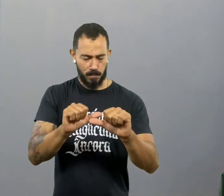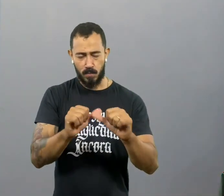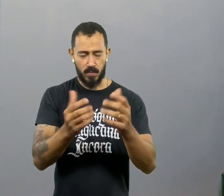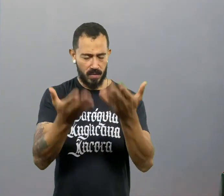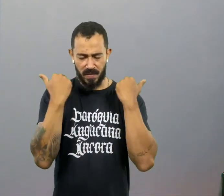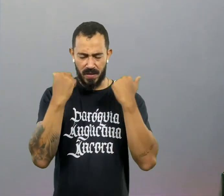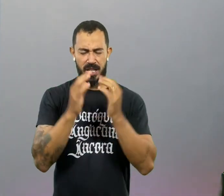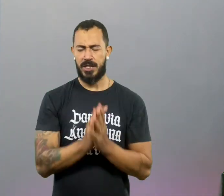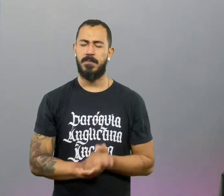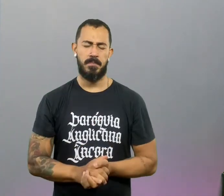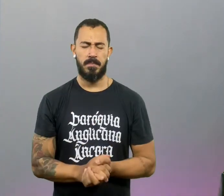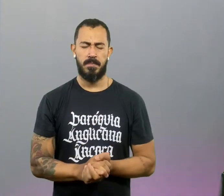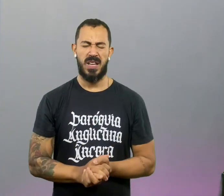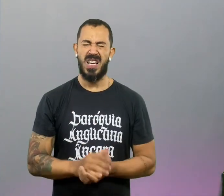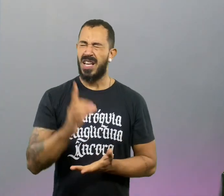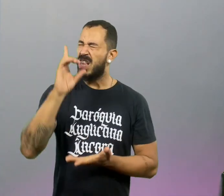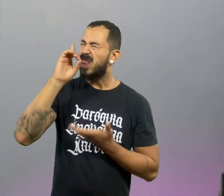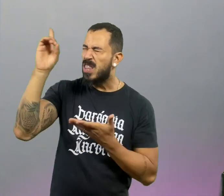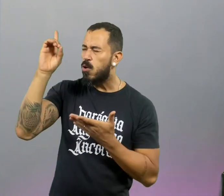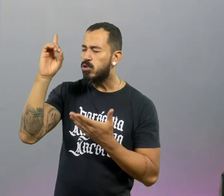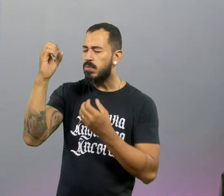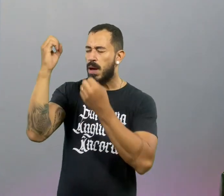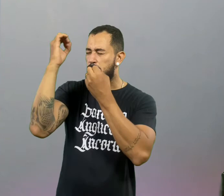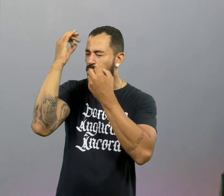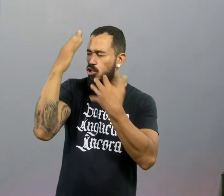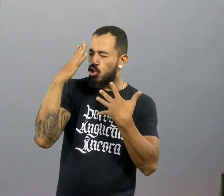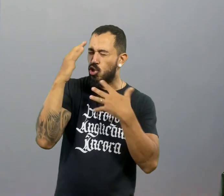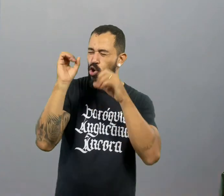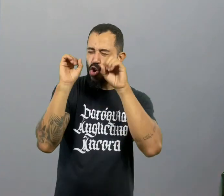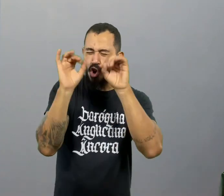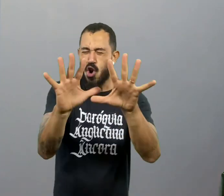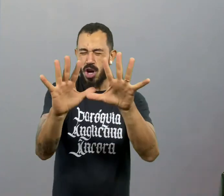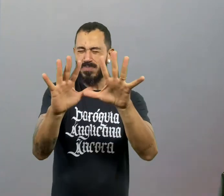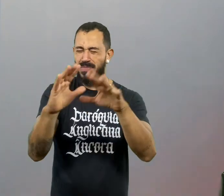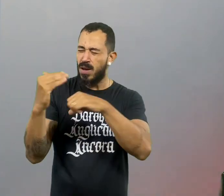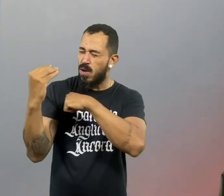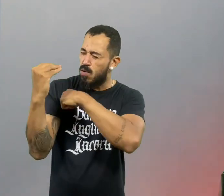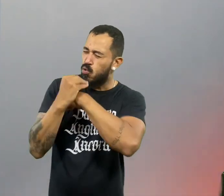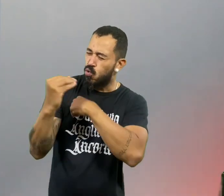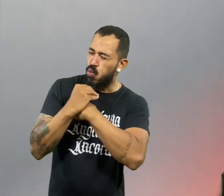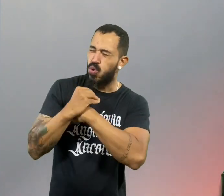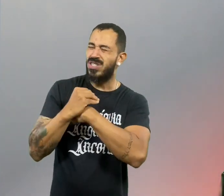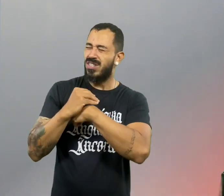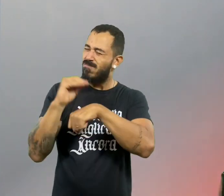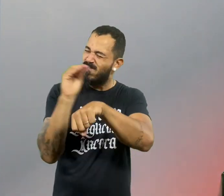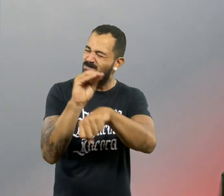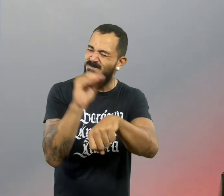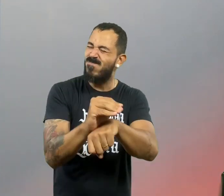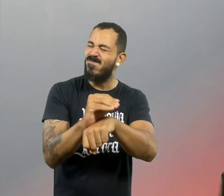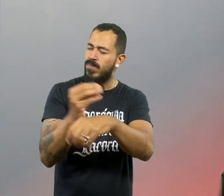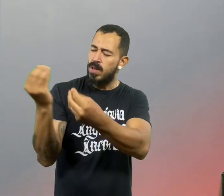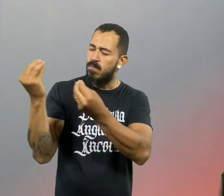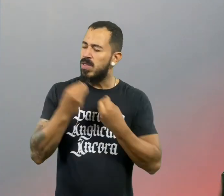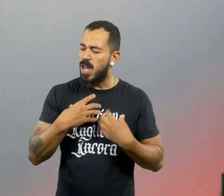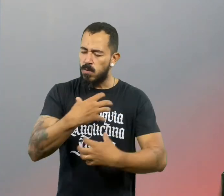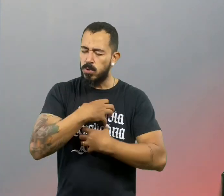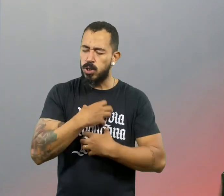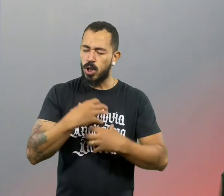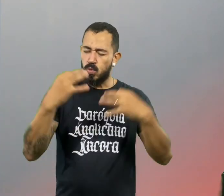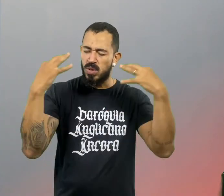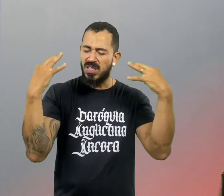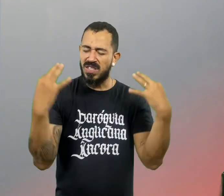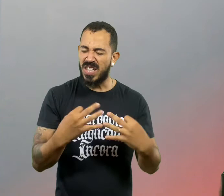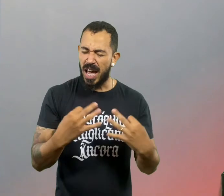Então, ore comigo. Deus me abençoe, me guarde, me encha de prudência, me ajude a fazer